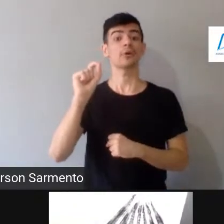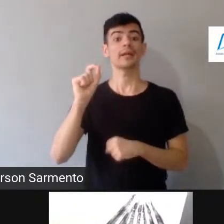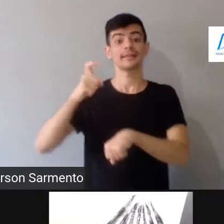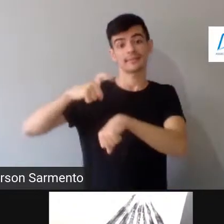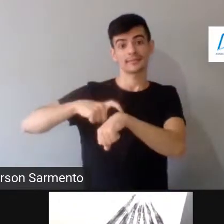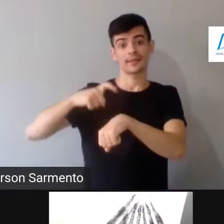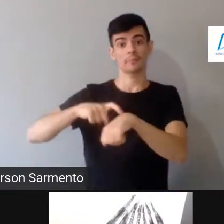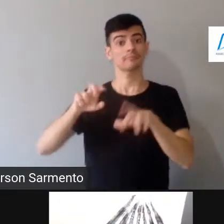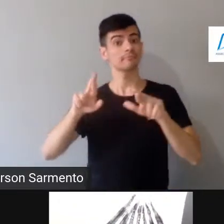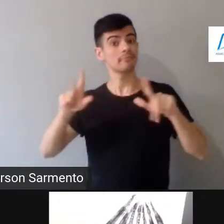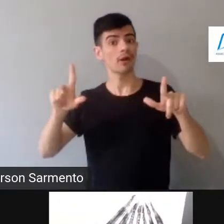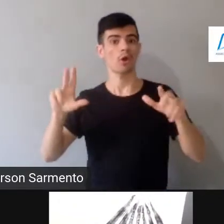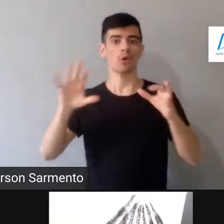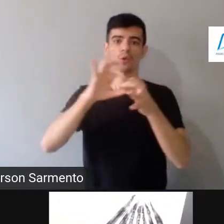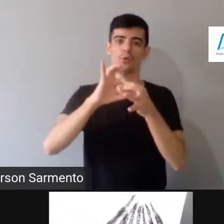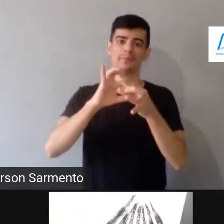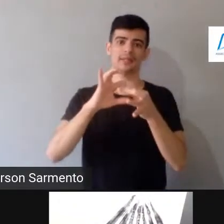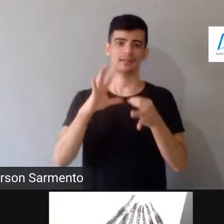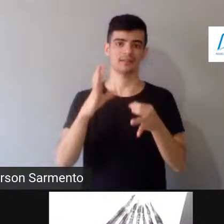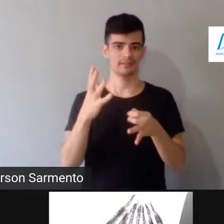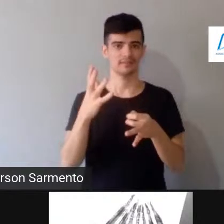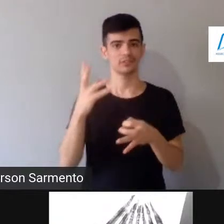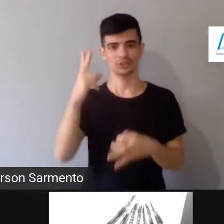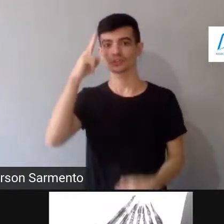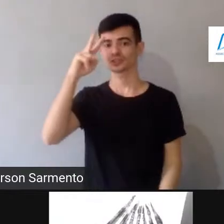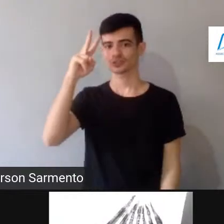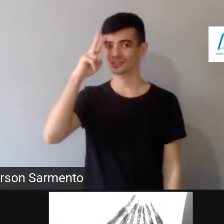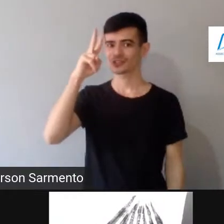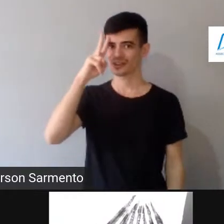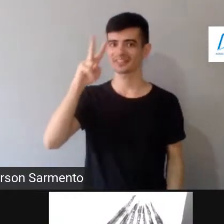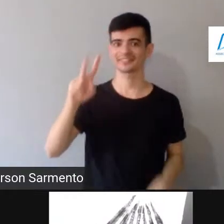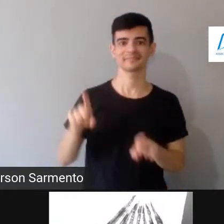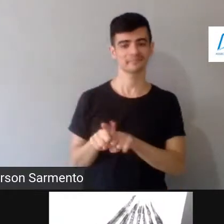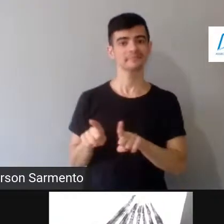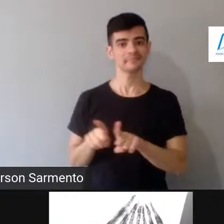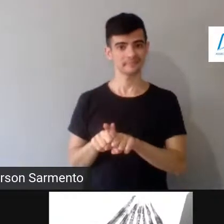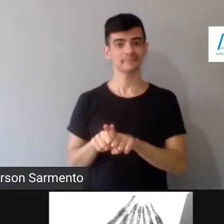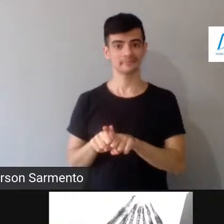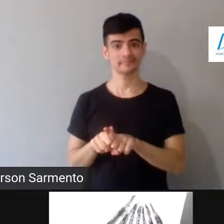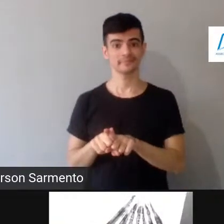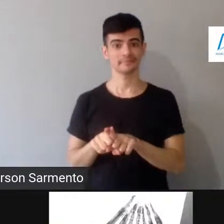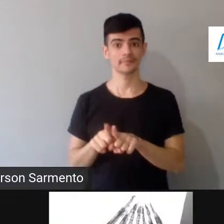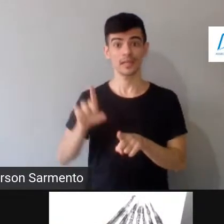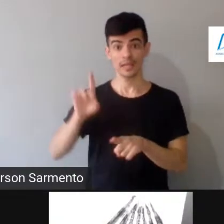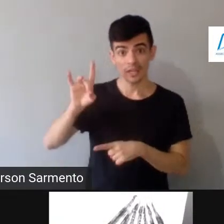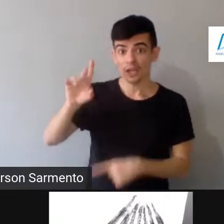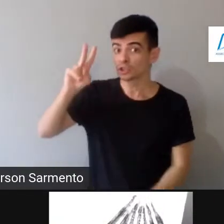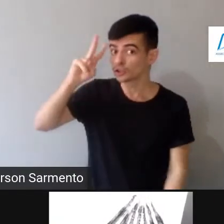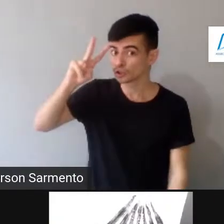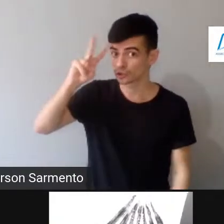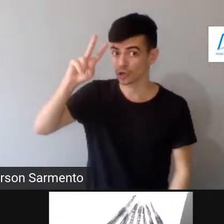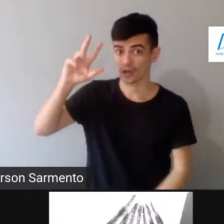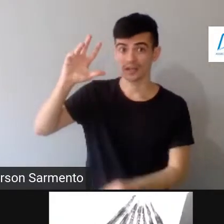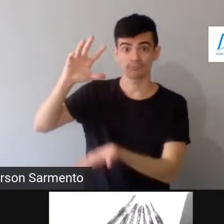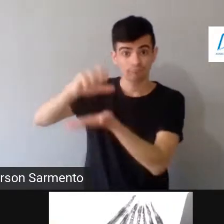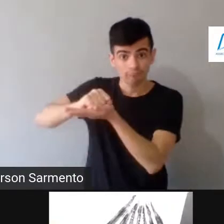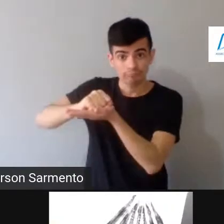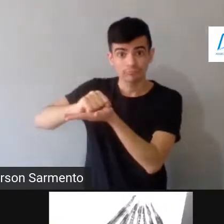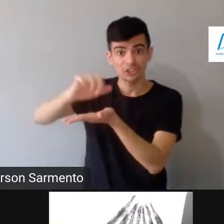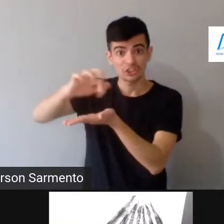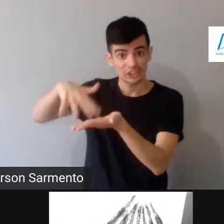né? E aí, esse outro tempo para a história não só ligado também à história escrita ou arquivada, mas à história oral,